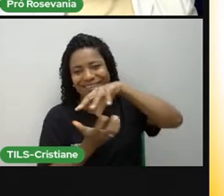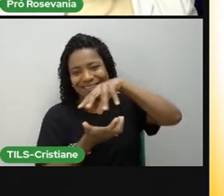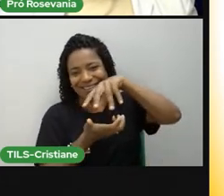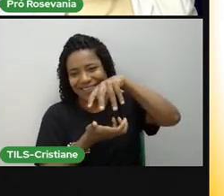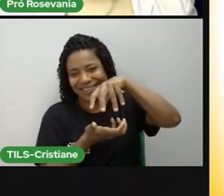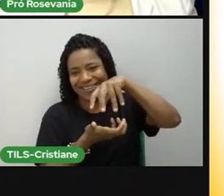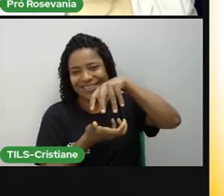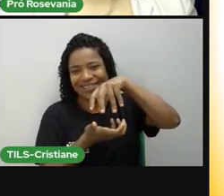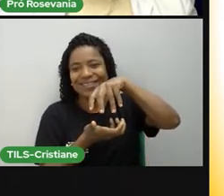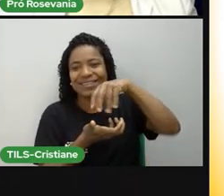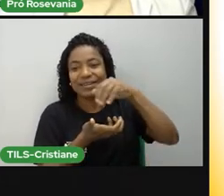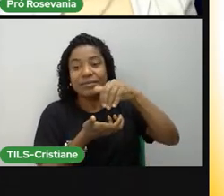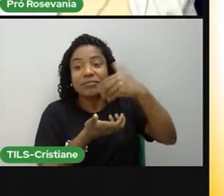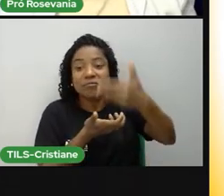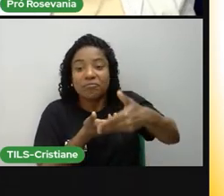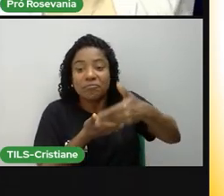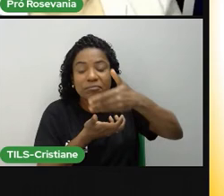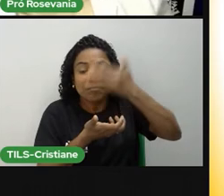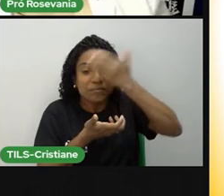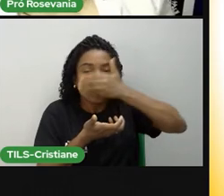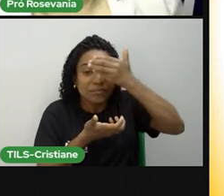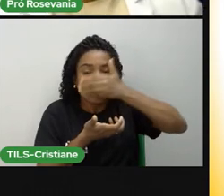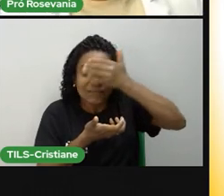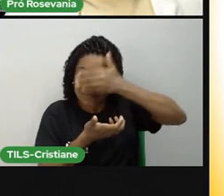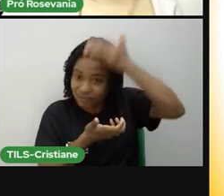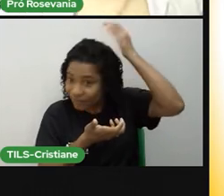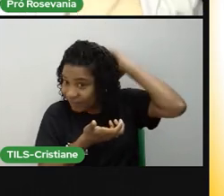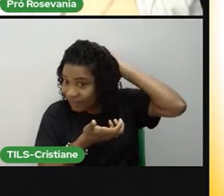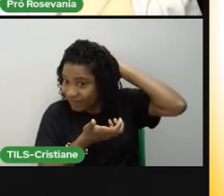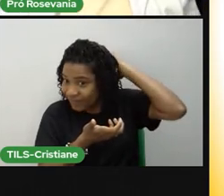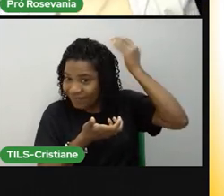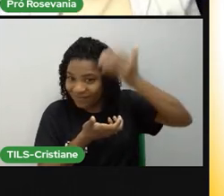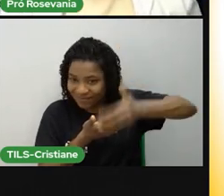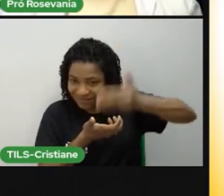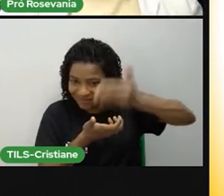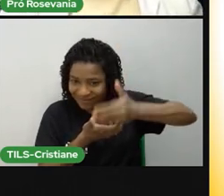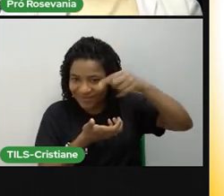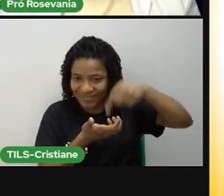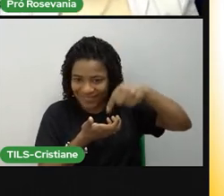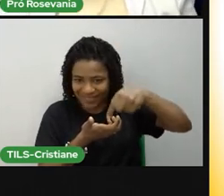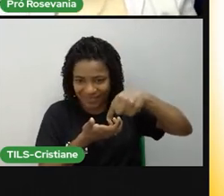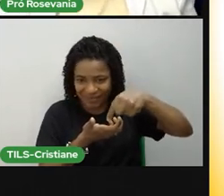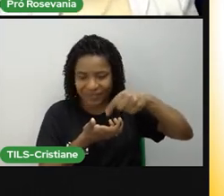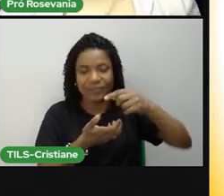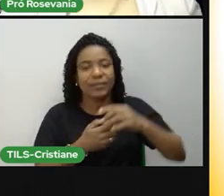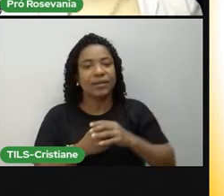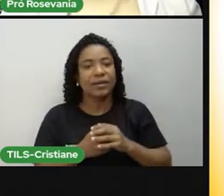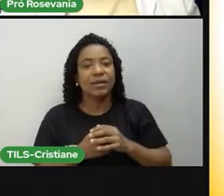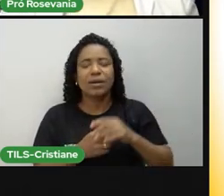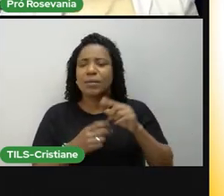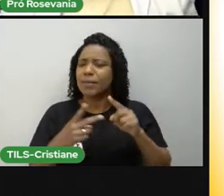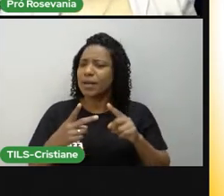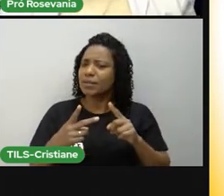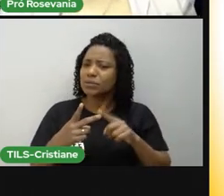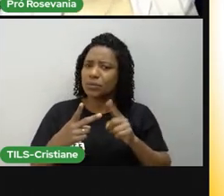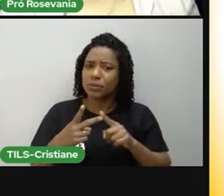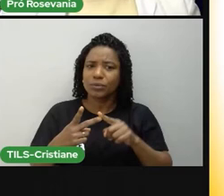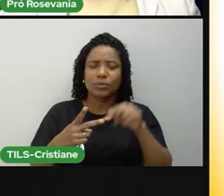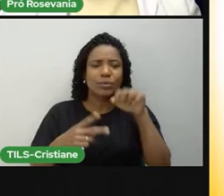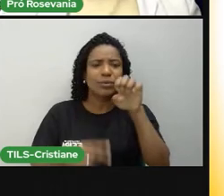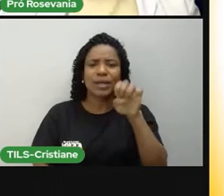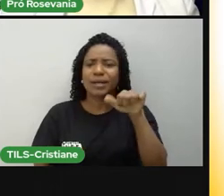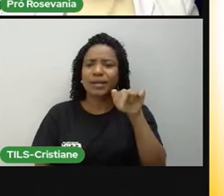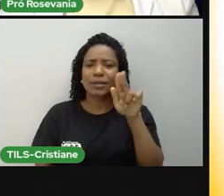É uma outra face, né? Só que, voltada para lá. Já o período de equinócio, como eu falei para vocês, é o período que a gente tem a